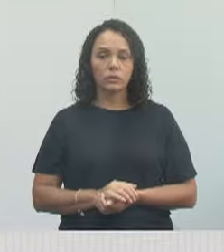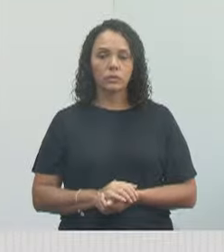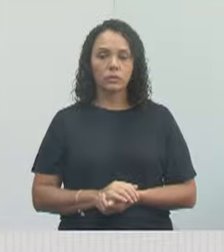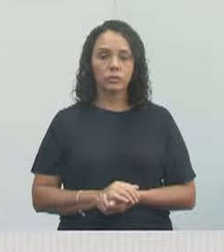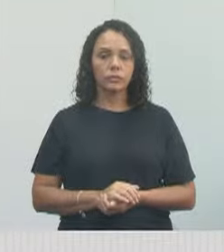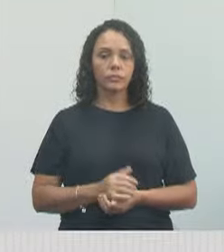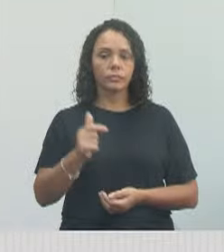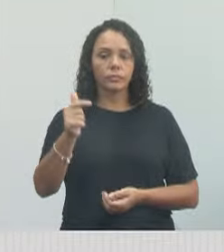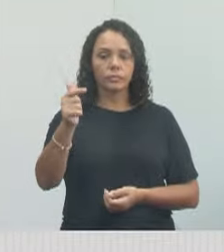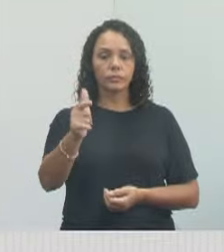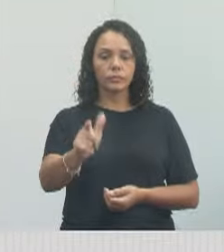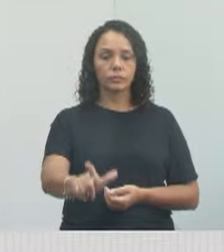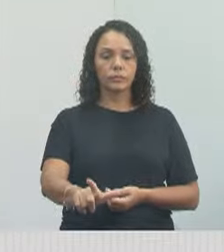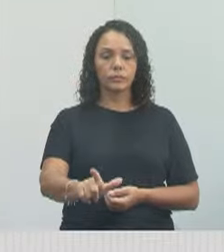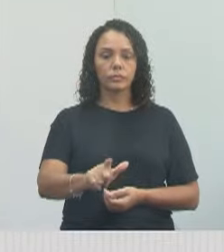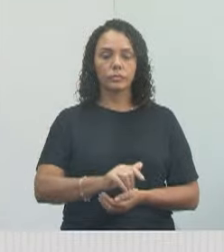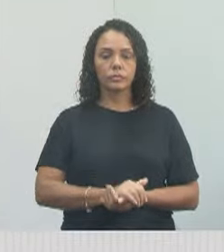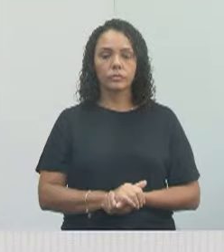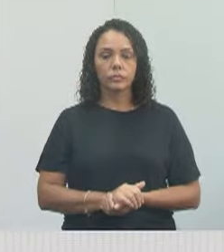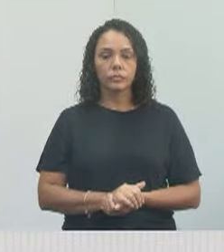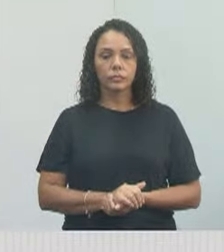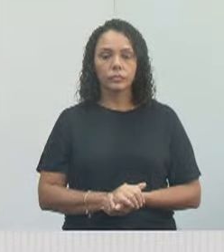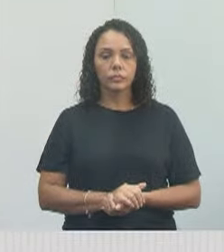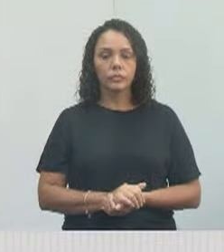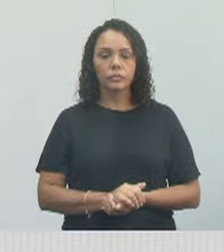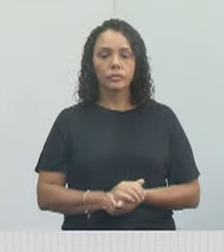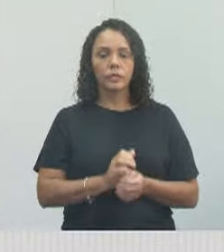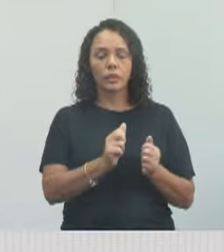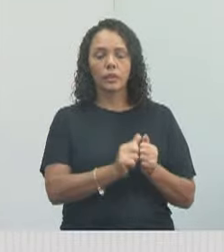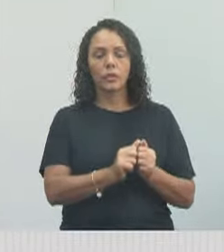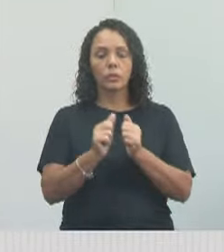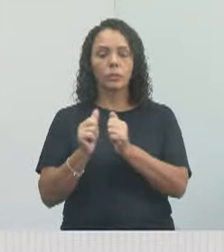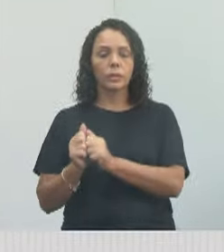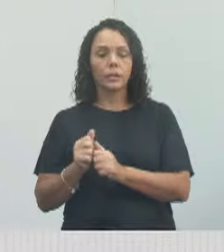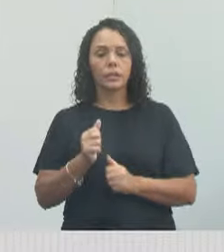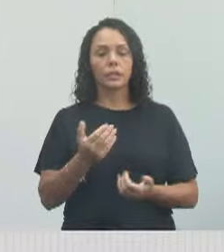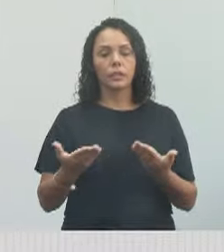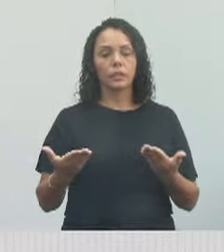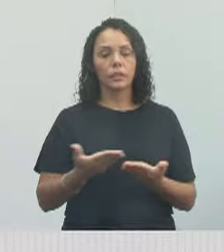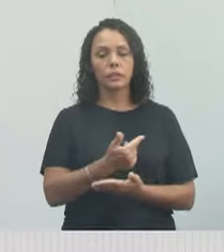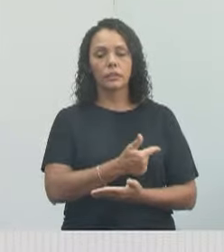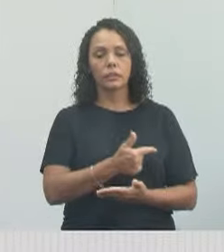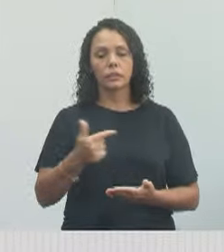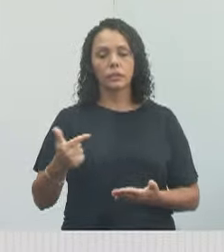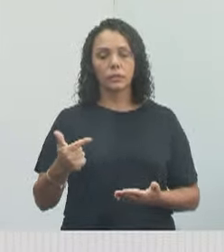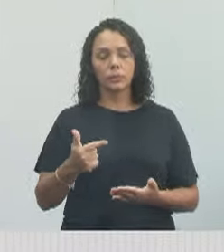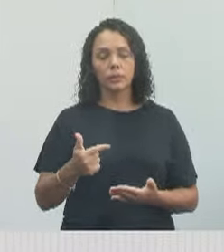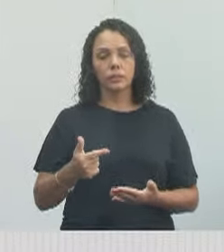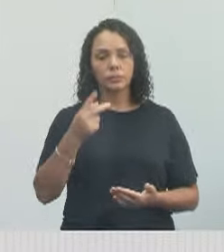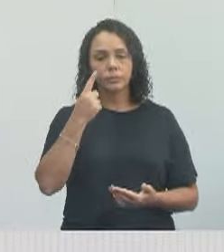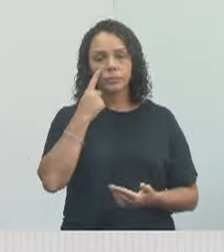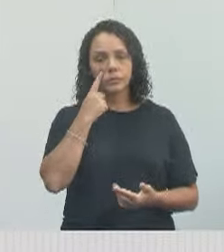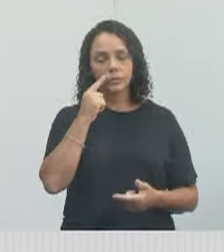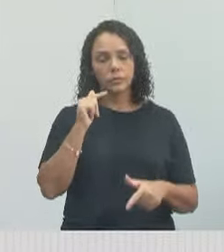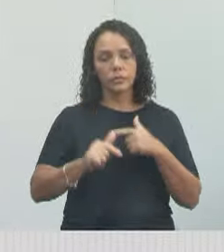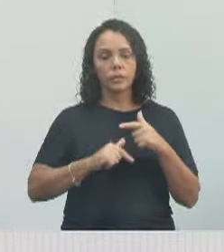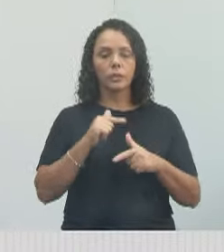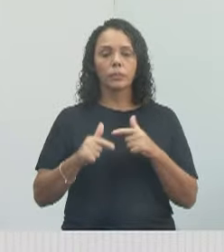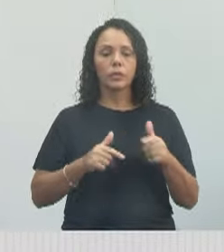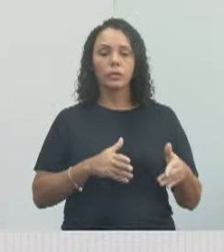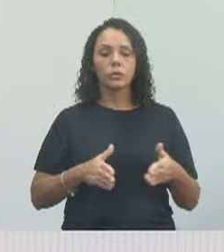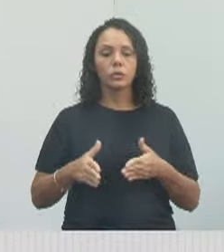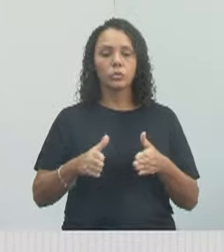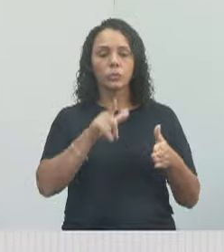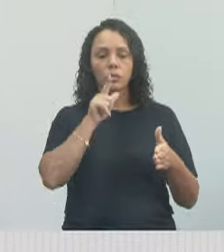Pode ir para a próxima. Também estive acompanhando essa semana o trabalho do Corrego